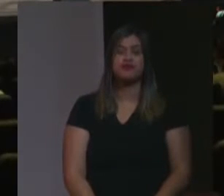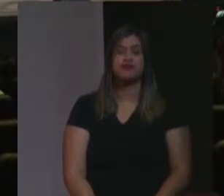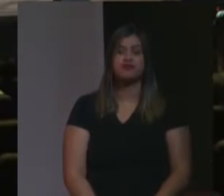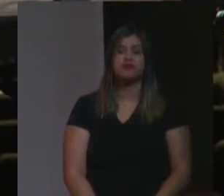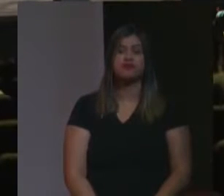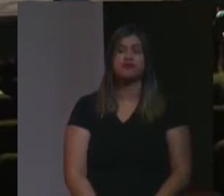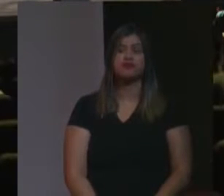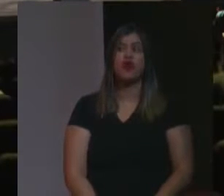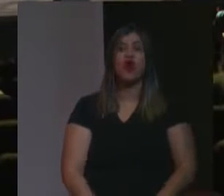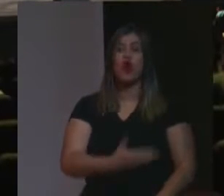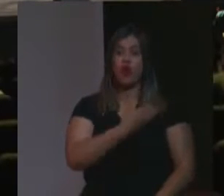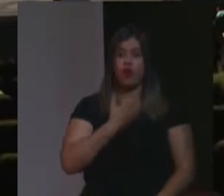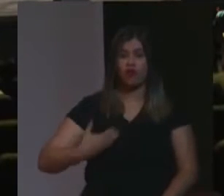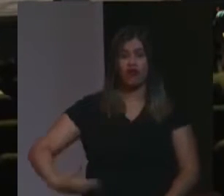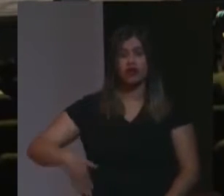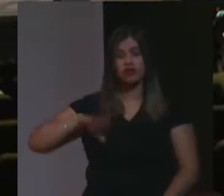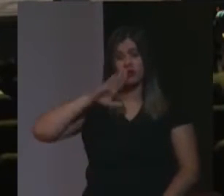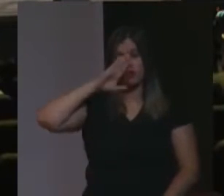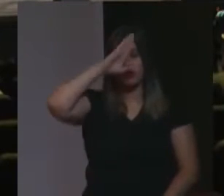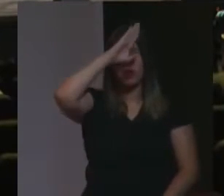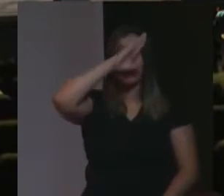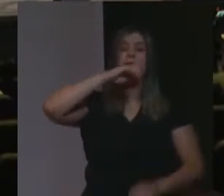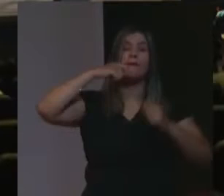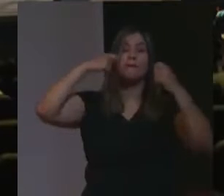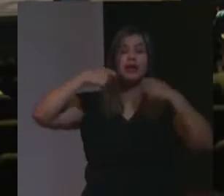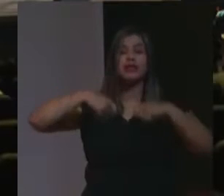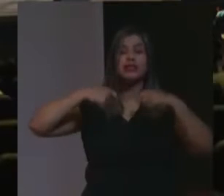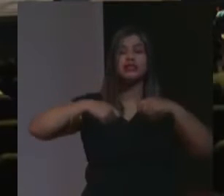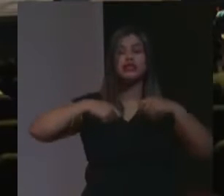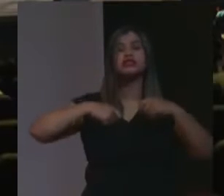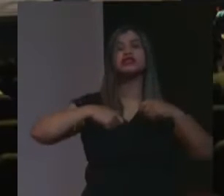ao governo Bolsonaro a pena justa.